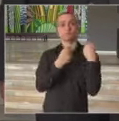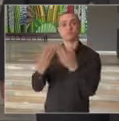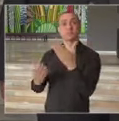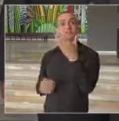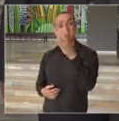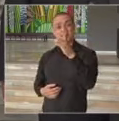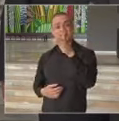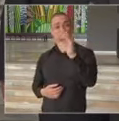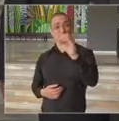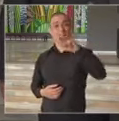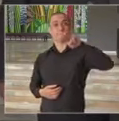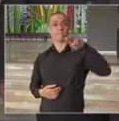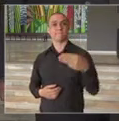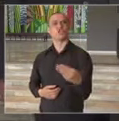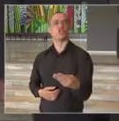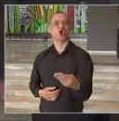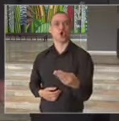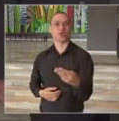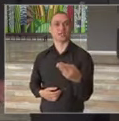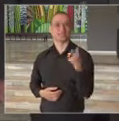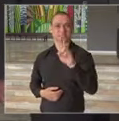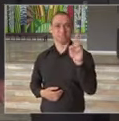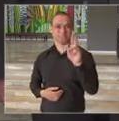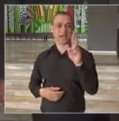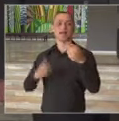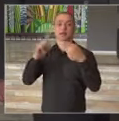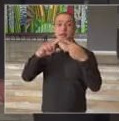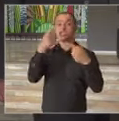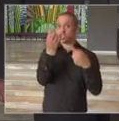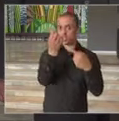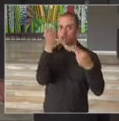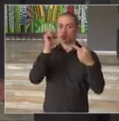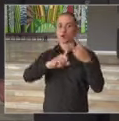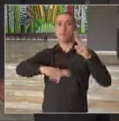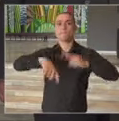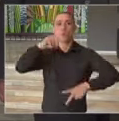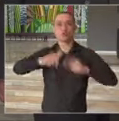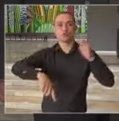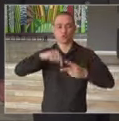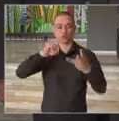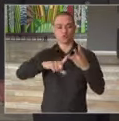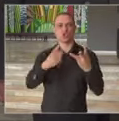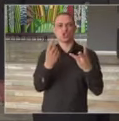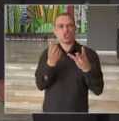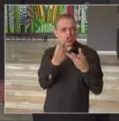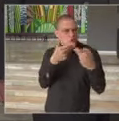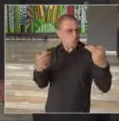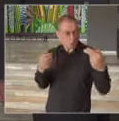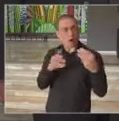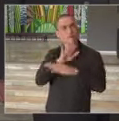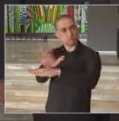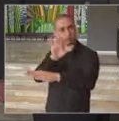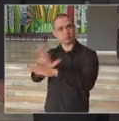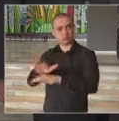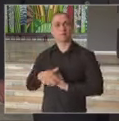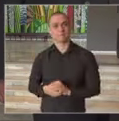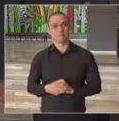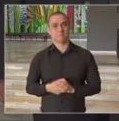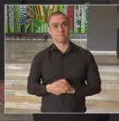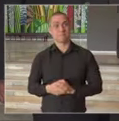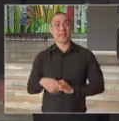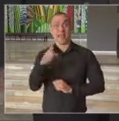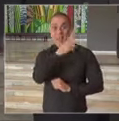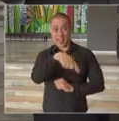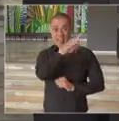de 50 milhões entre serviços, produtos e recursos financeiros. Todas as